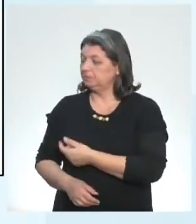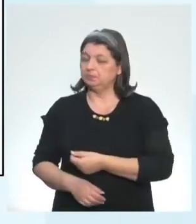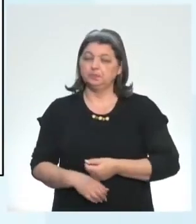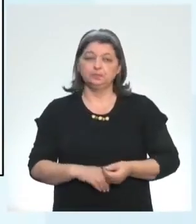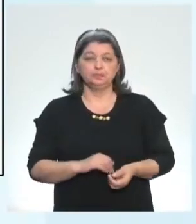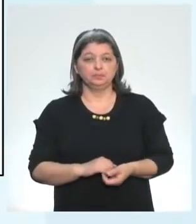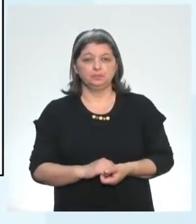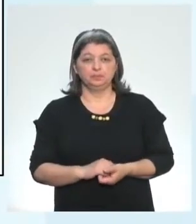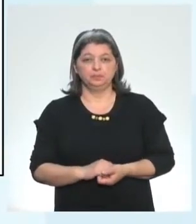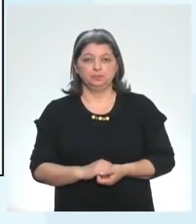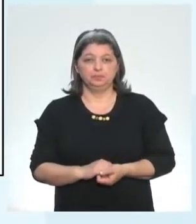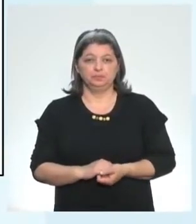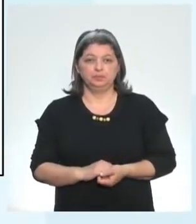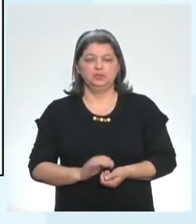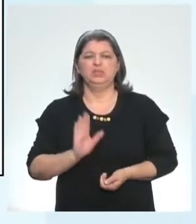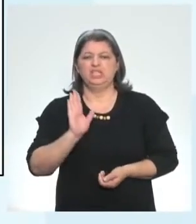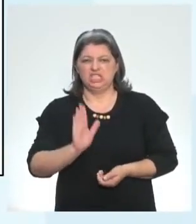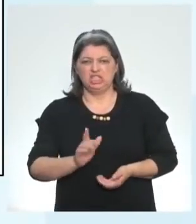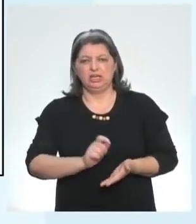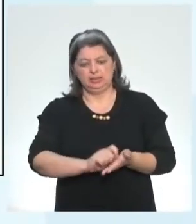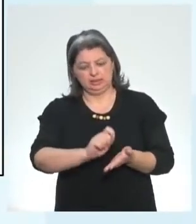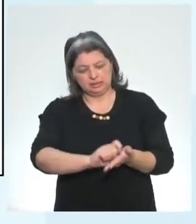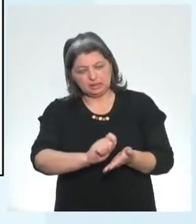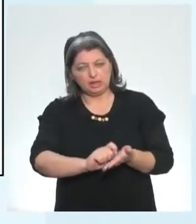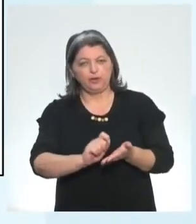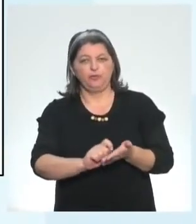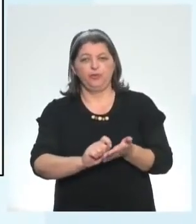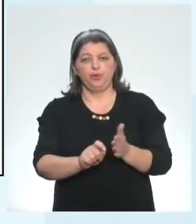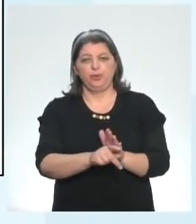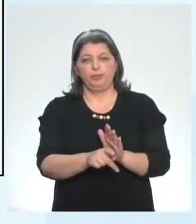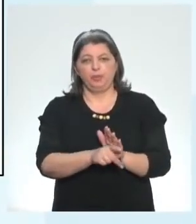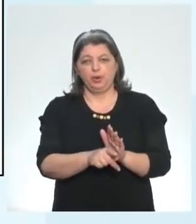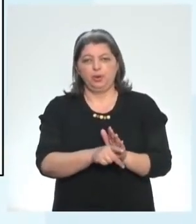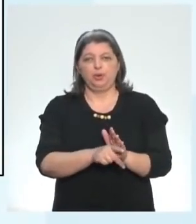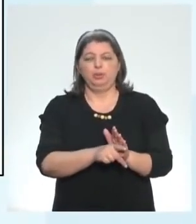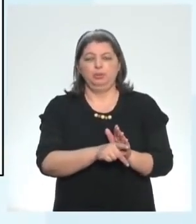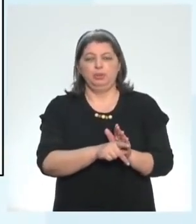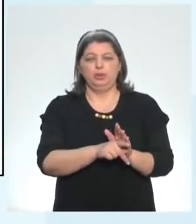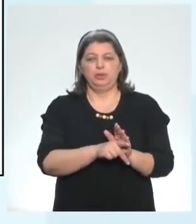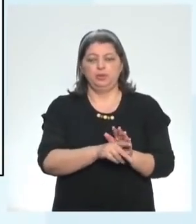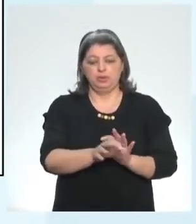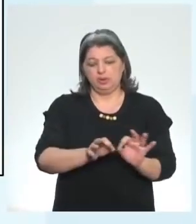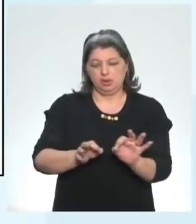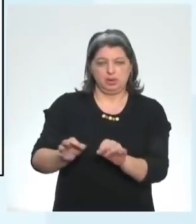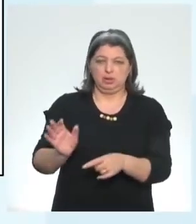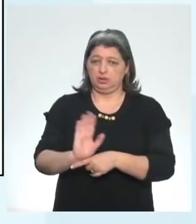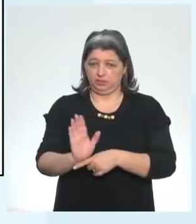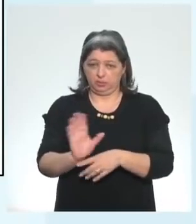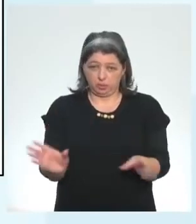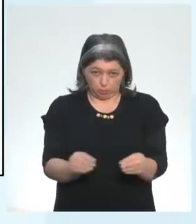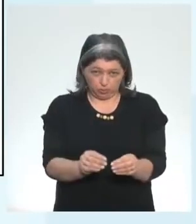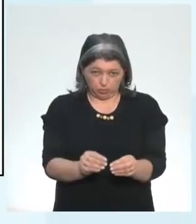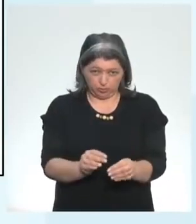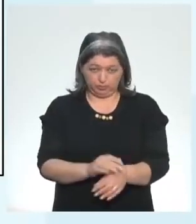for short films? Você já escreveu alguma vez na sua vida o roteirinho aí para filmes curtos? Vamos mandar a resposta no chat.